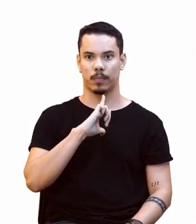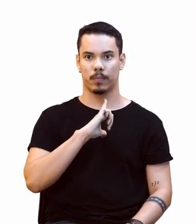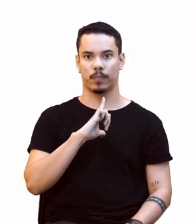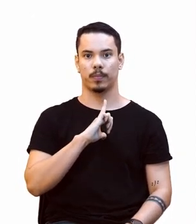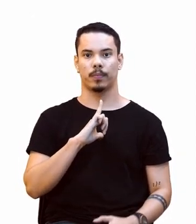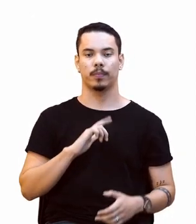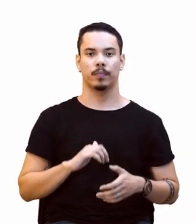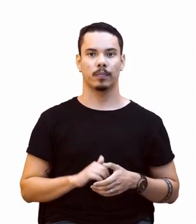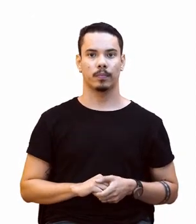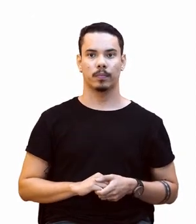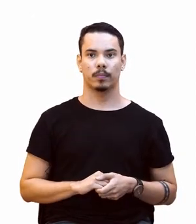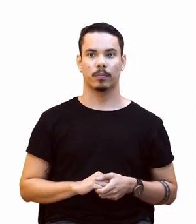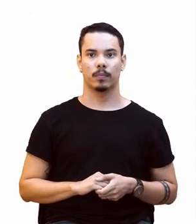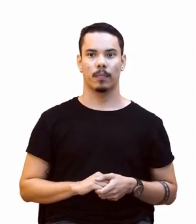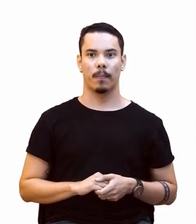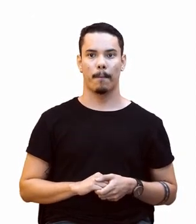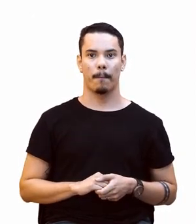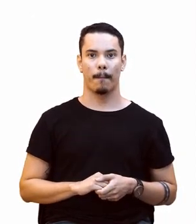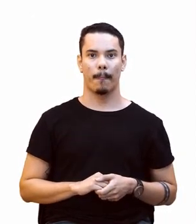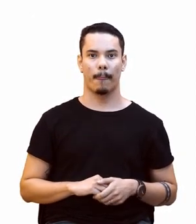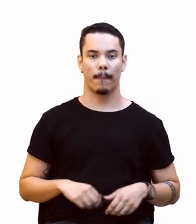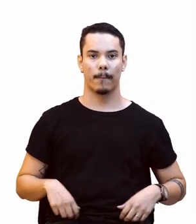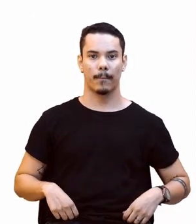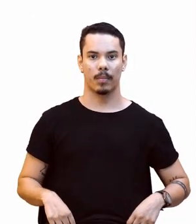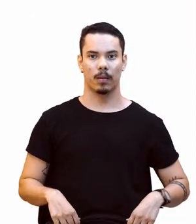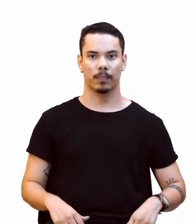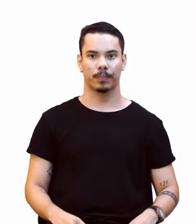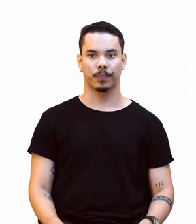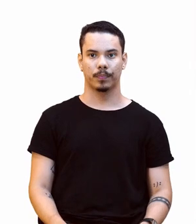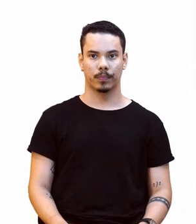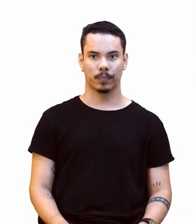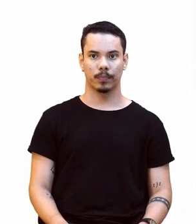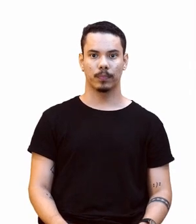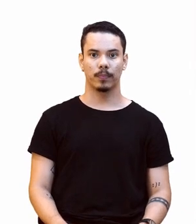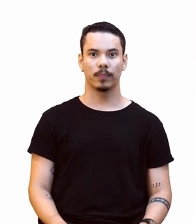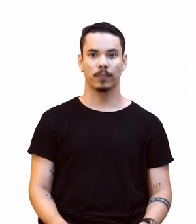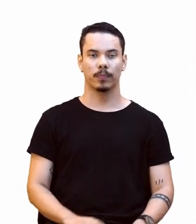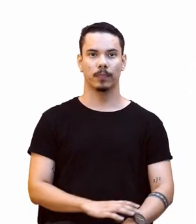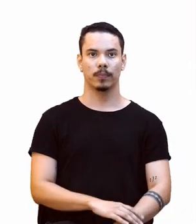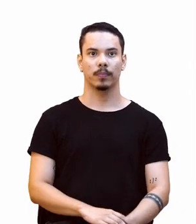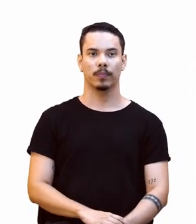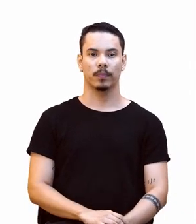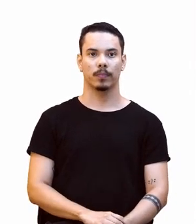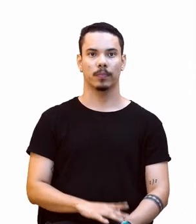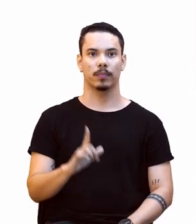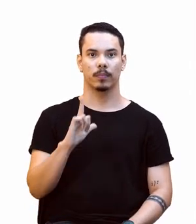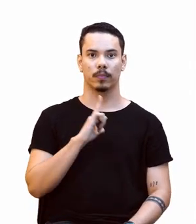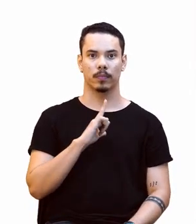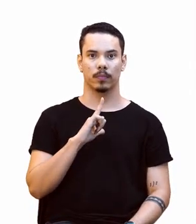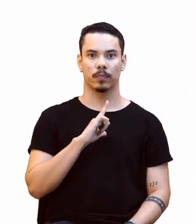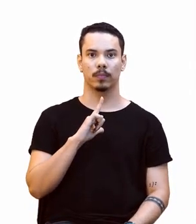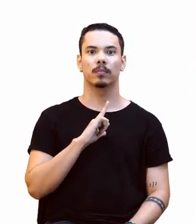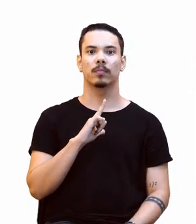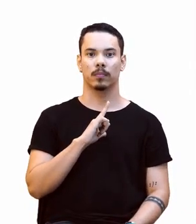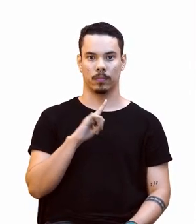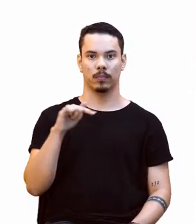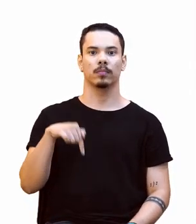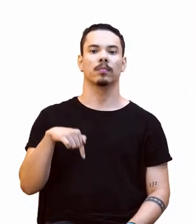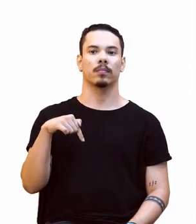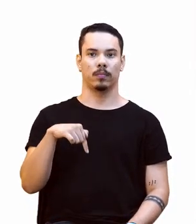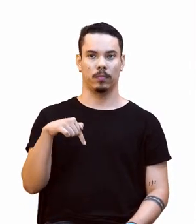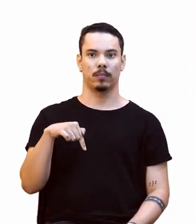Ali no final, né? Aqui no parque natural que temos,